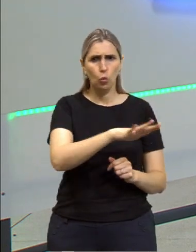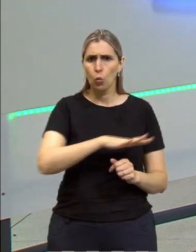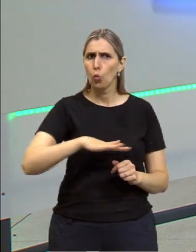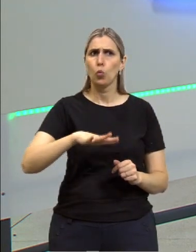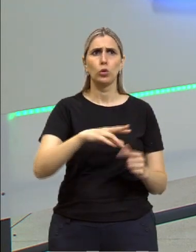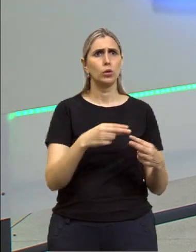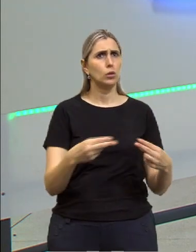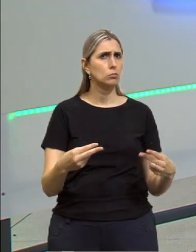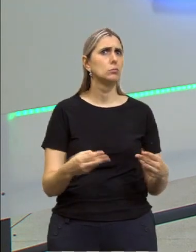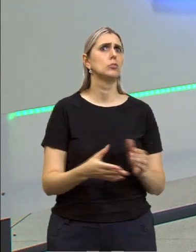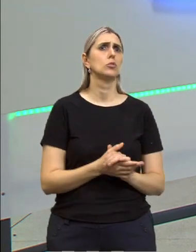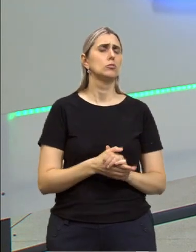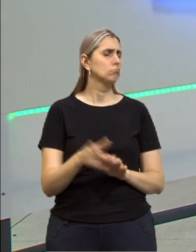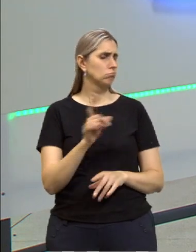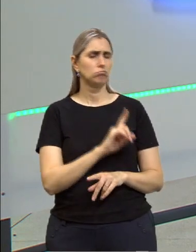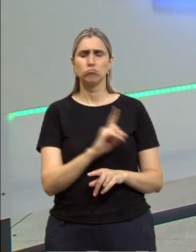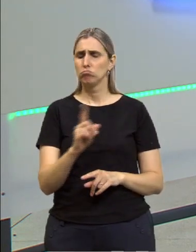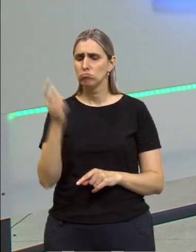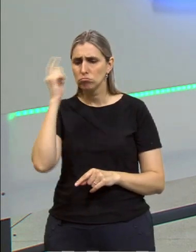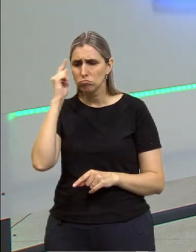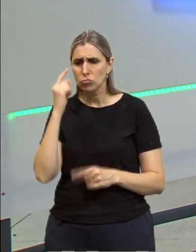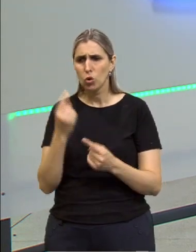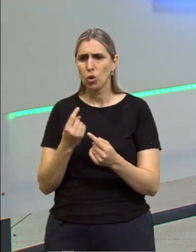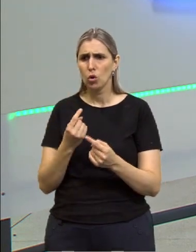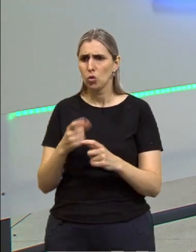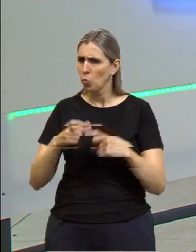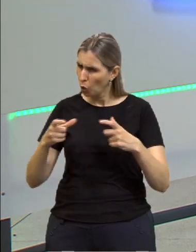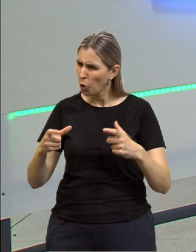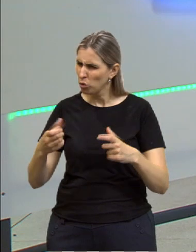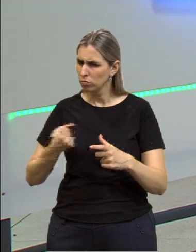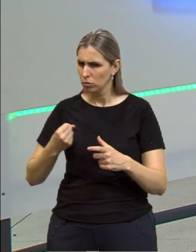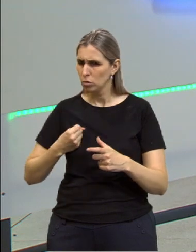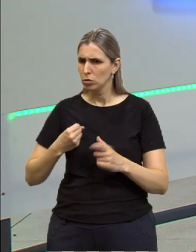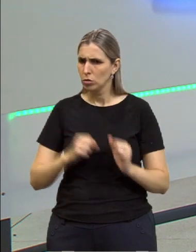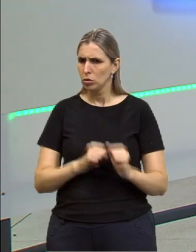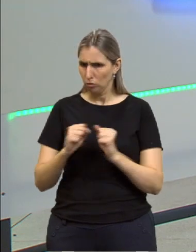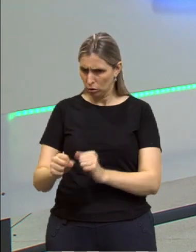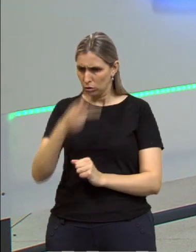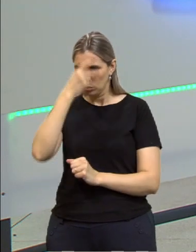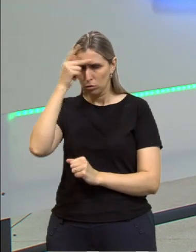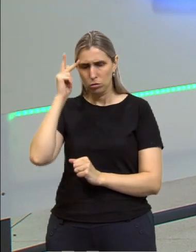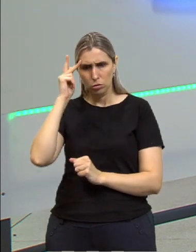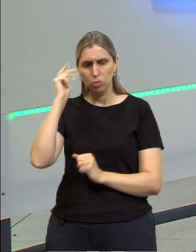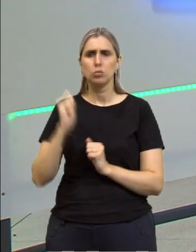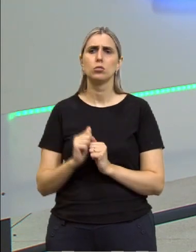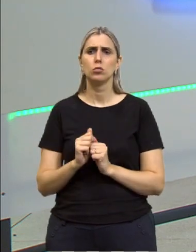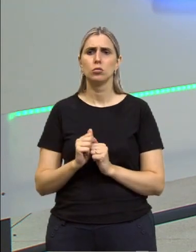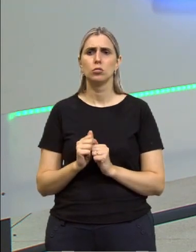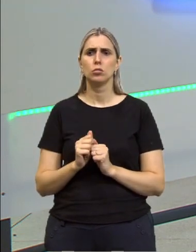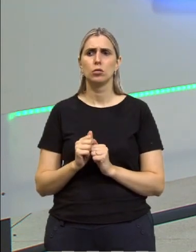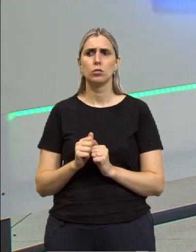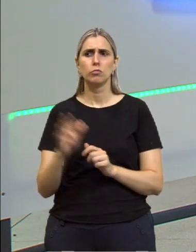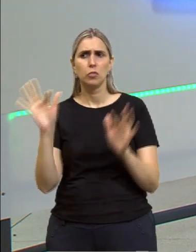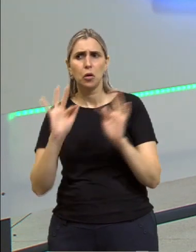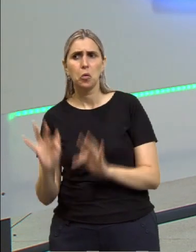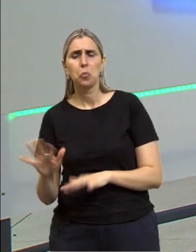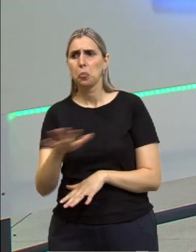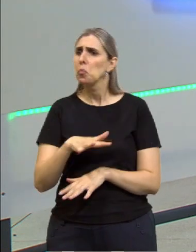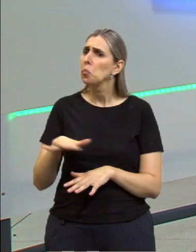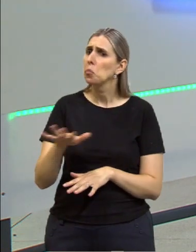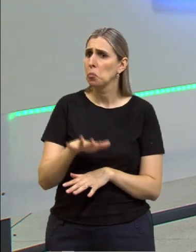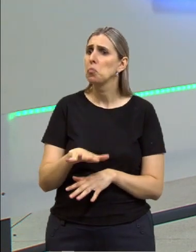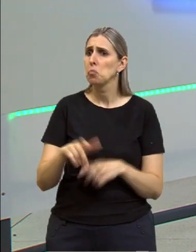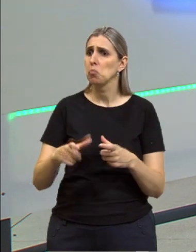da coisa. Não, estou pensando assim, se é o número maior possível, numa pessoa, a felicidade geral